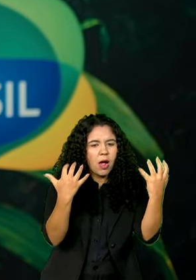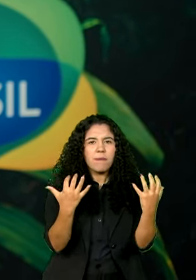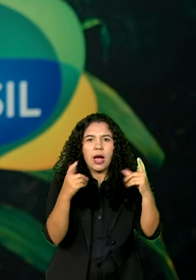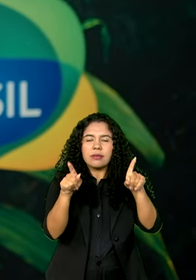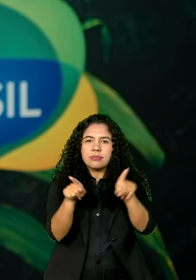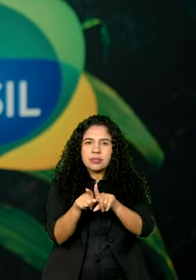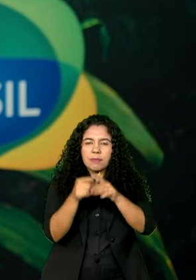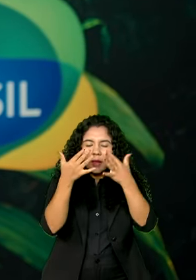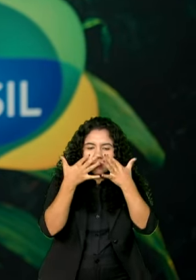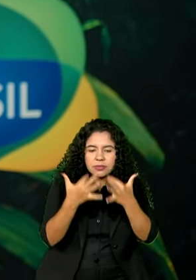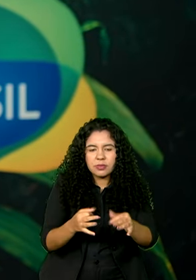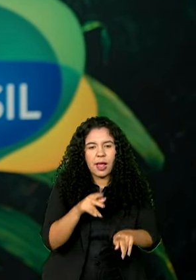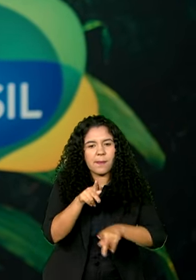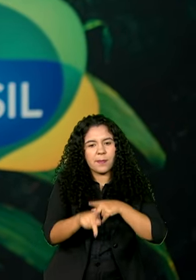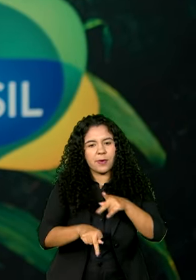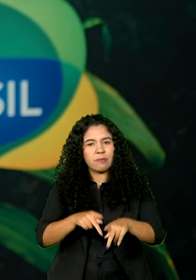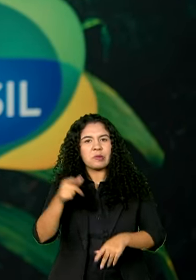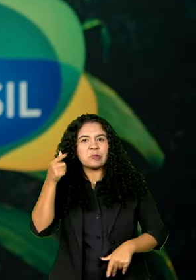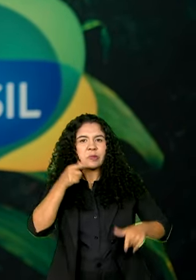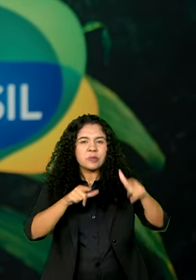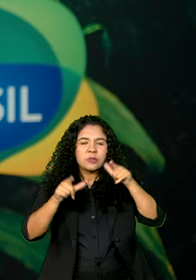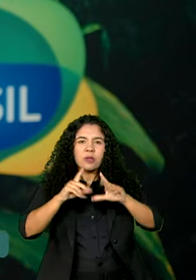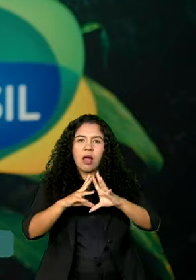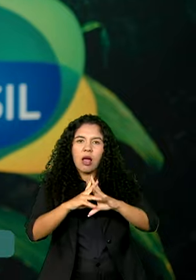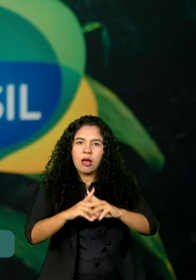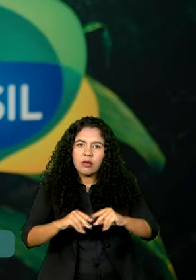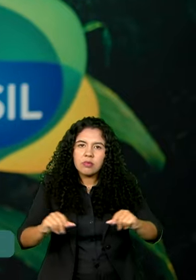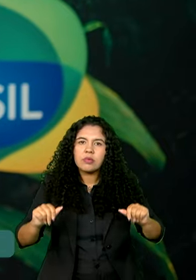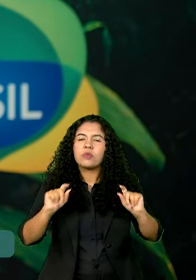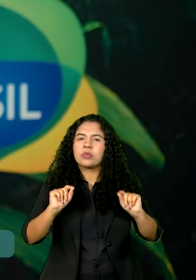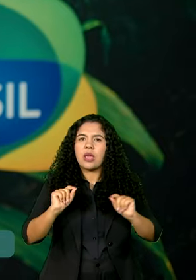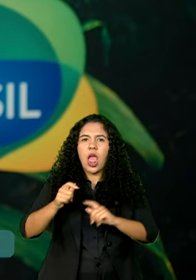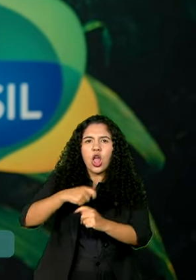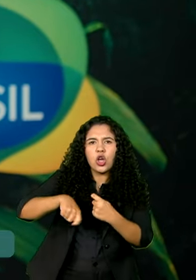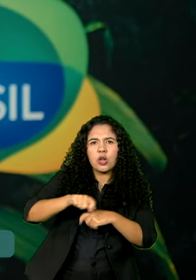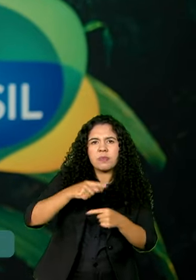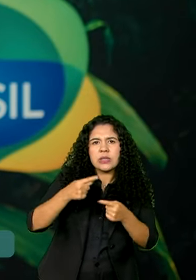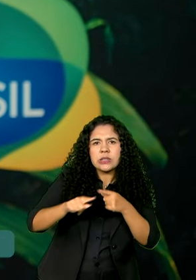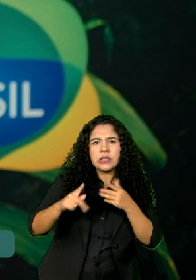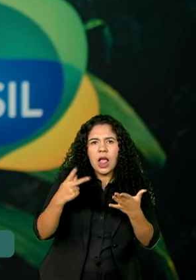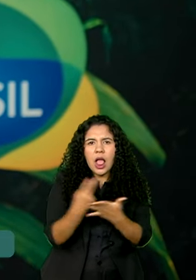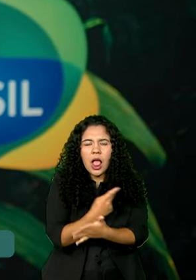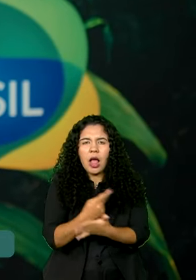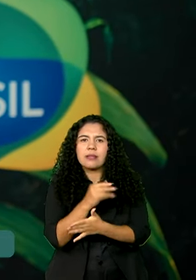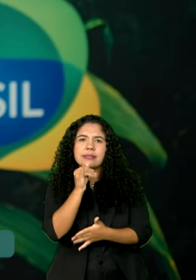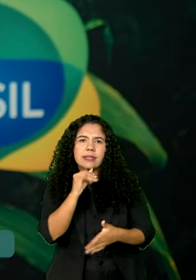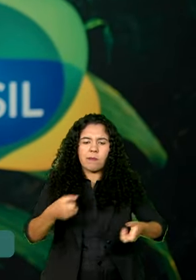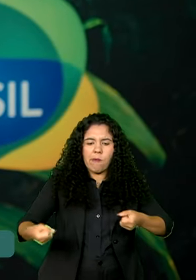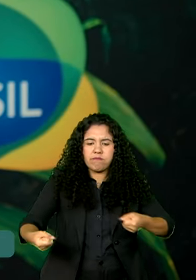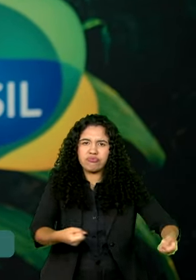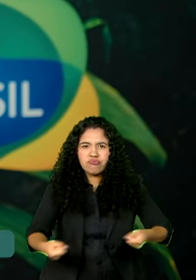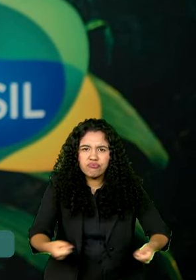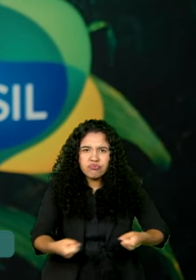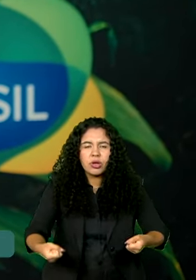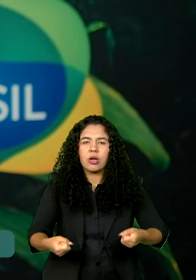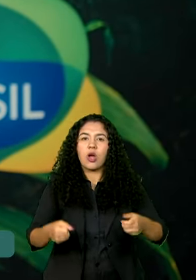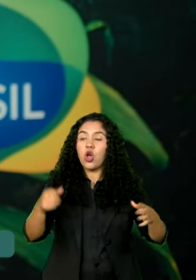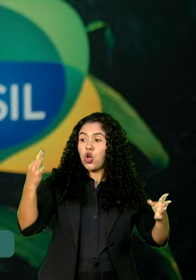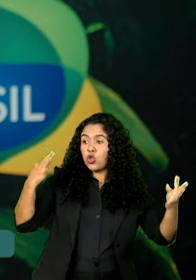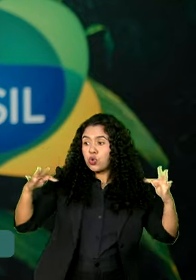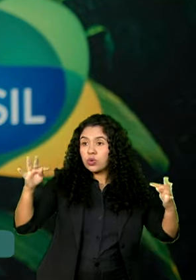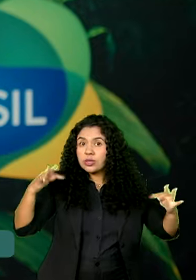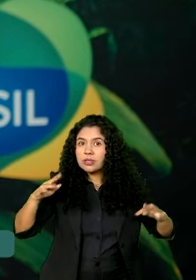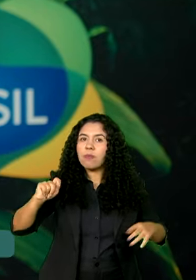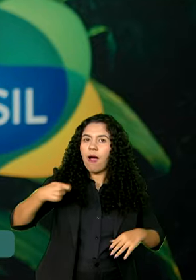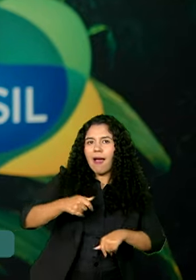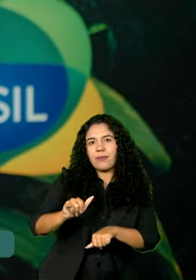gerar emprego e renda na Amazônia? É assim que a vai combater as economias ilegais, como, por exemplo, o garimpo. O turismo é uma solução, é uma ferramenta, é